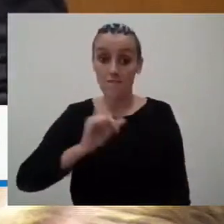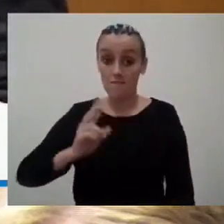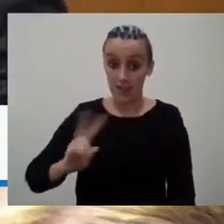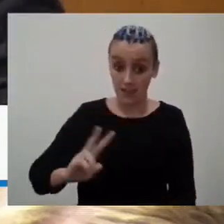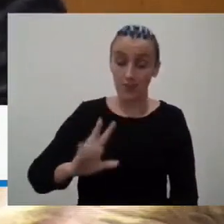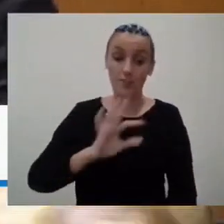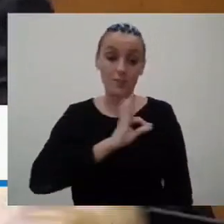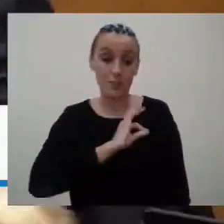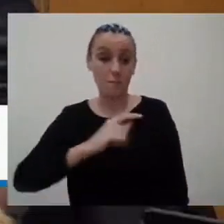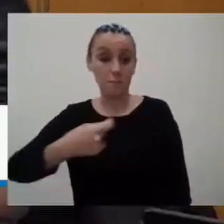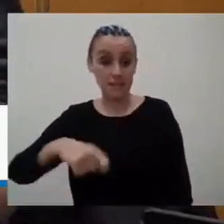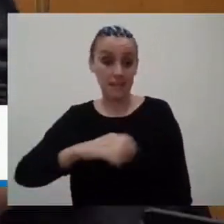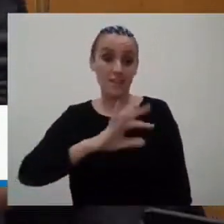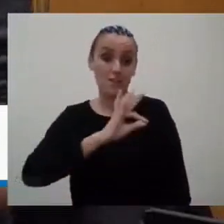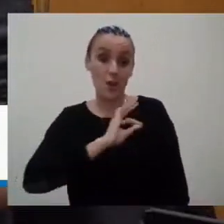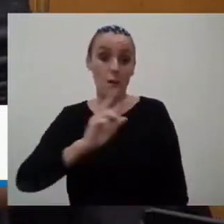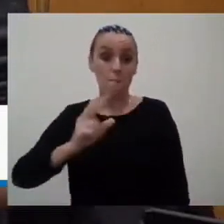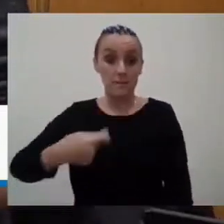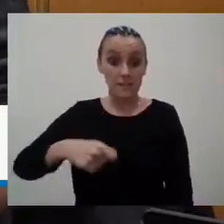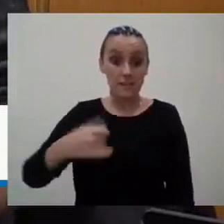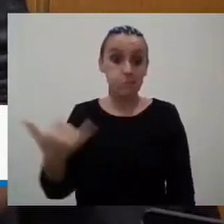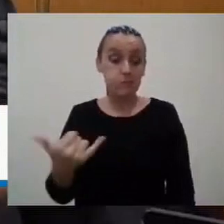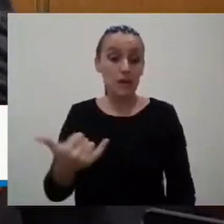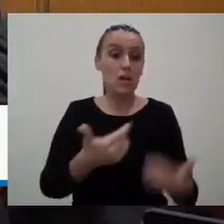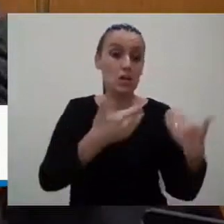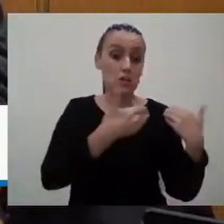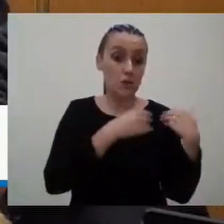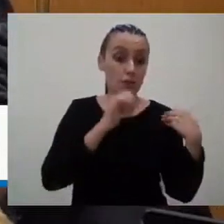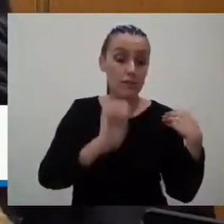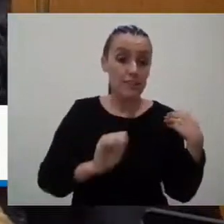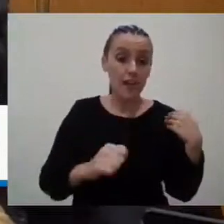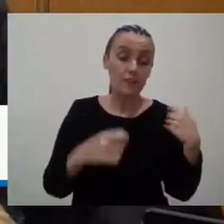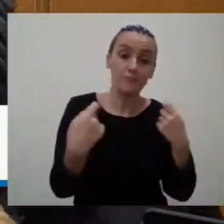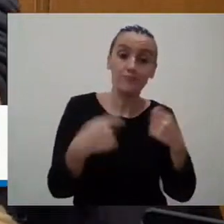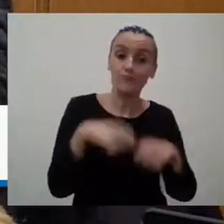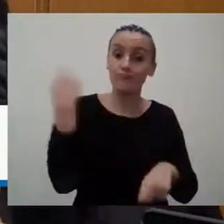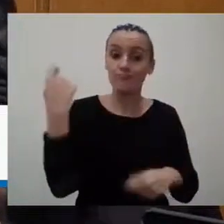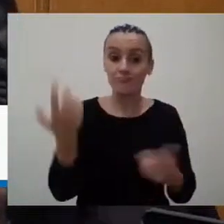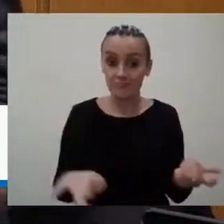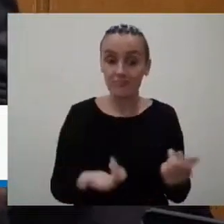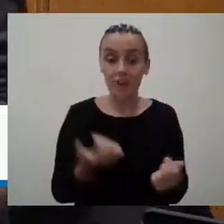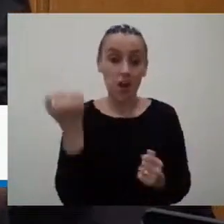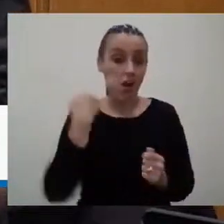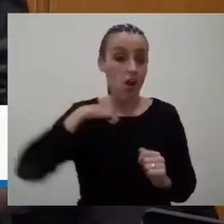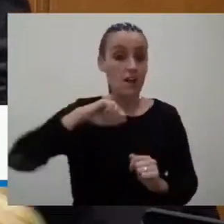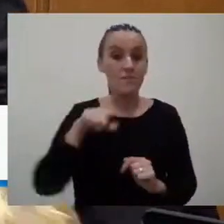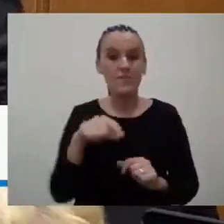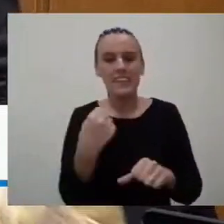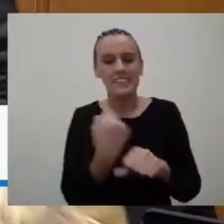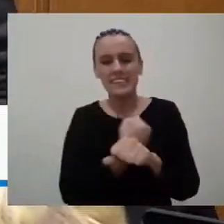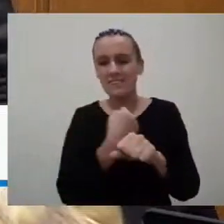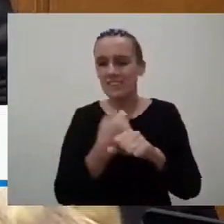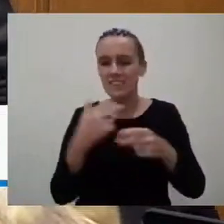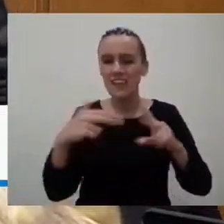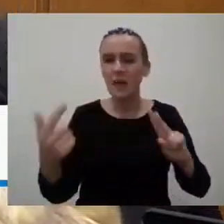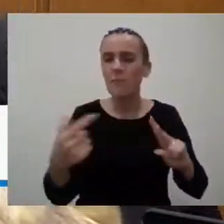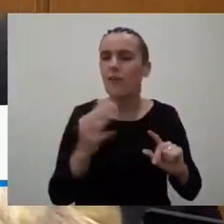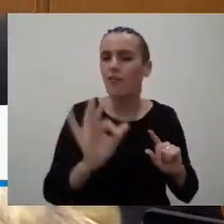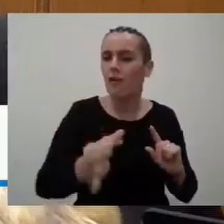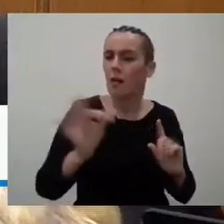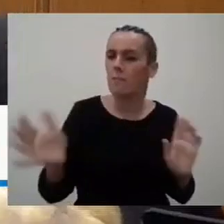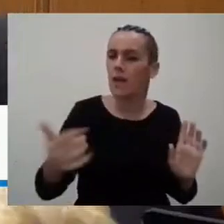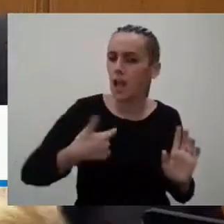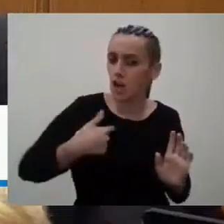Vice-Presidente não estão a cumprir com as suas responsabilidades políticas. Nós estamos a falar dos serviços da Câmara e não vale a pena vir tentar pôr palavras na nossa boca que nós não